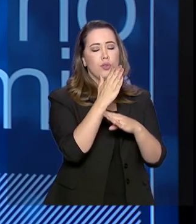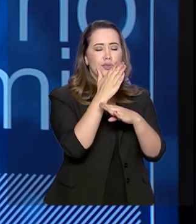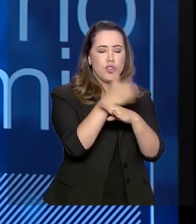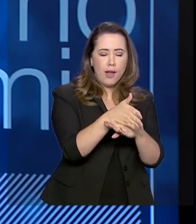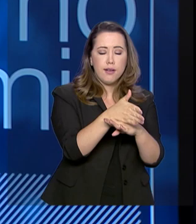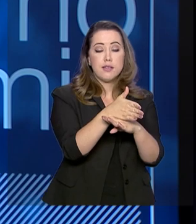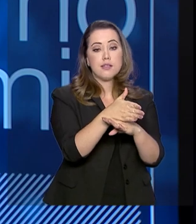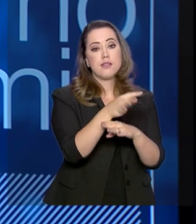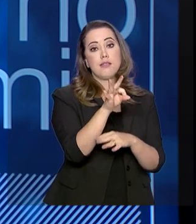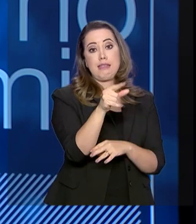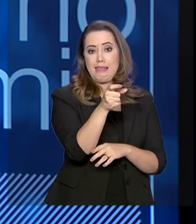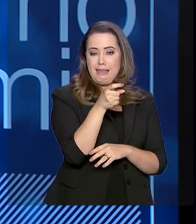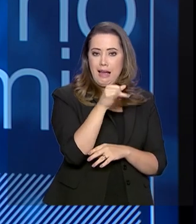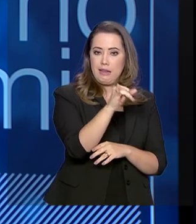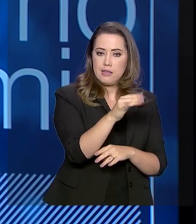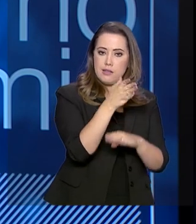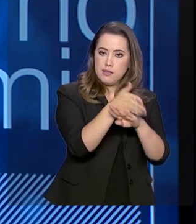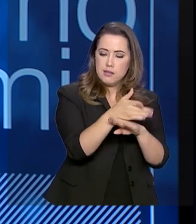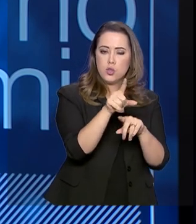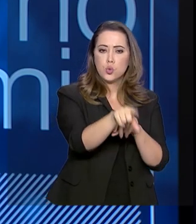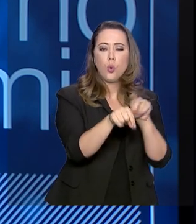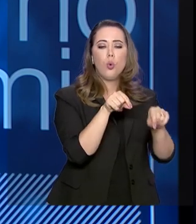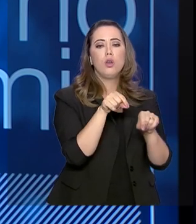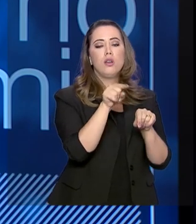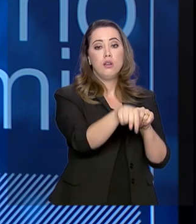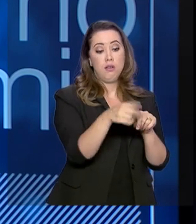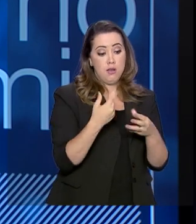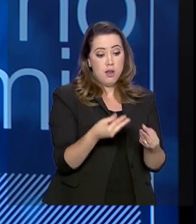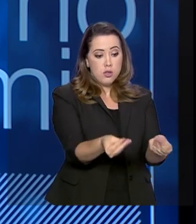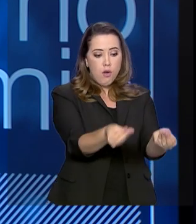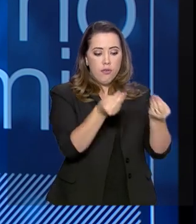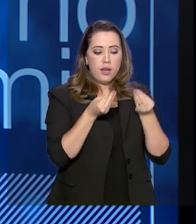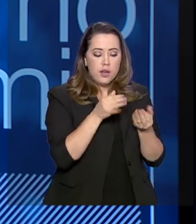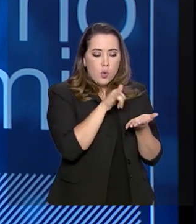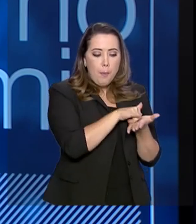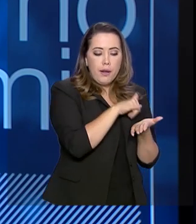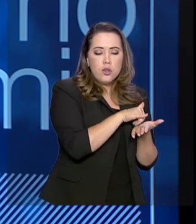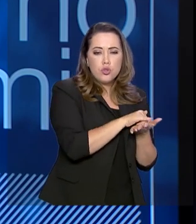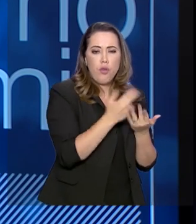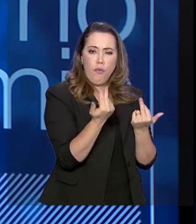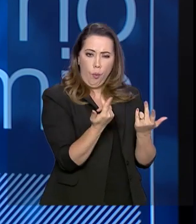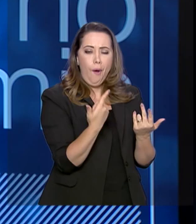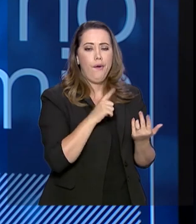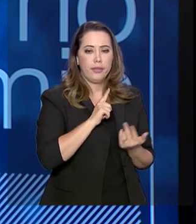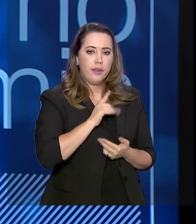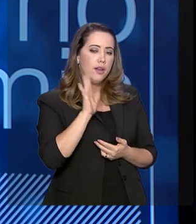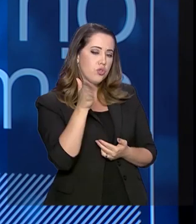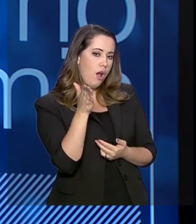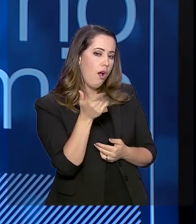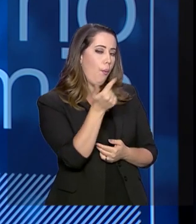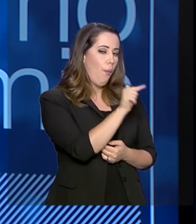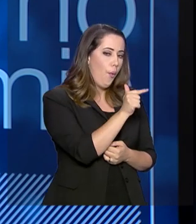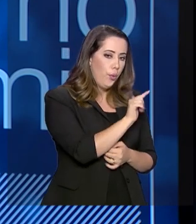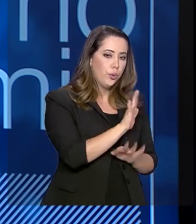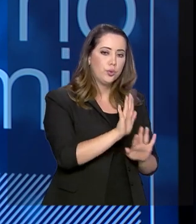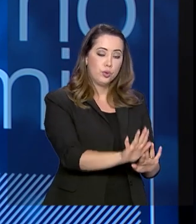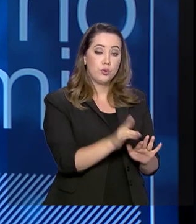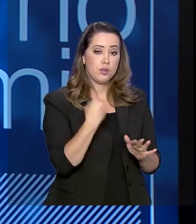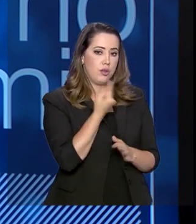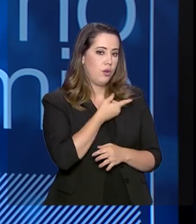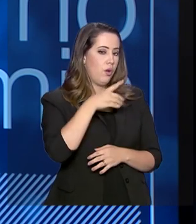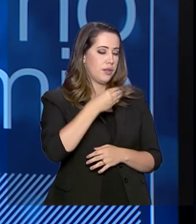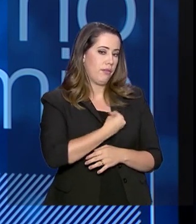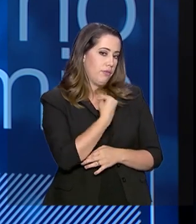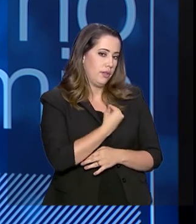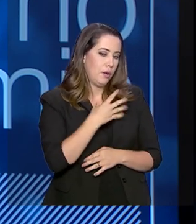cooperativa vencedora da licitação, ela fornece um aplicativo semelhante a esses que nós estamos acostumados a usar na nossa